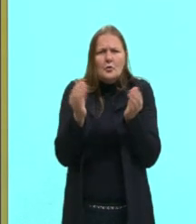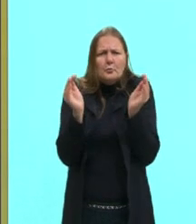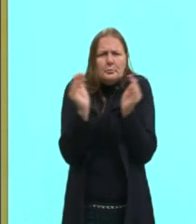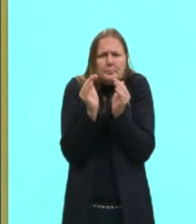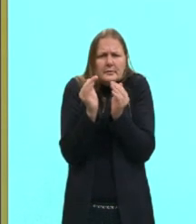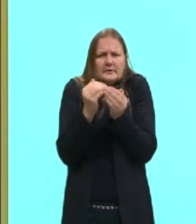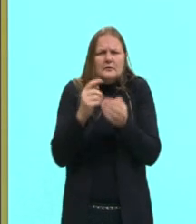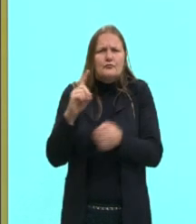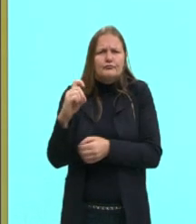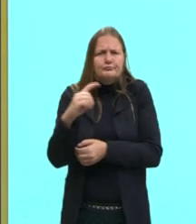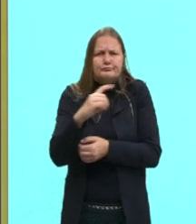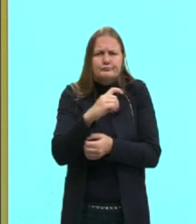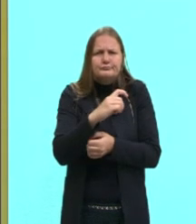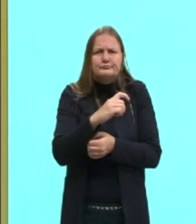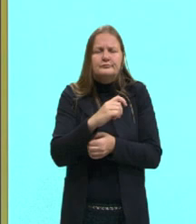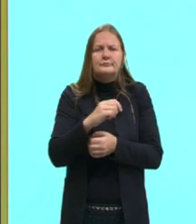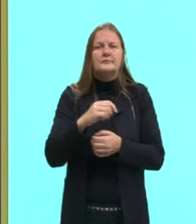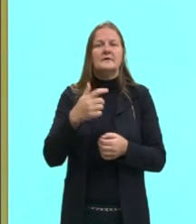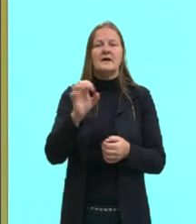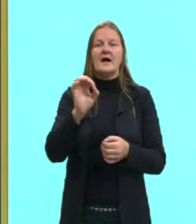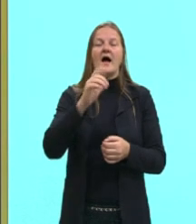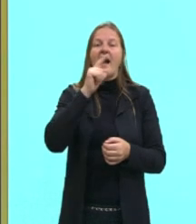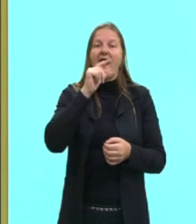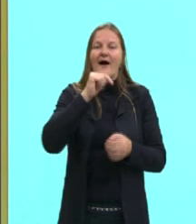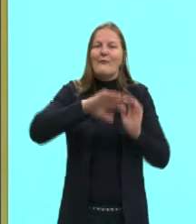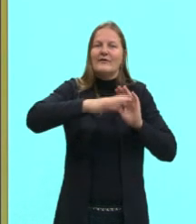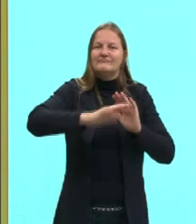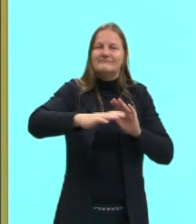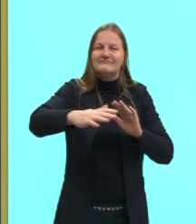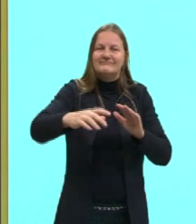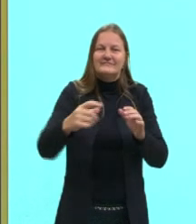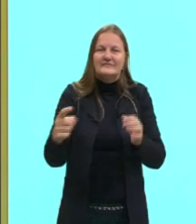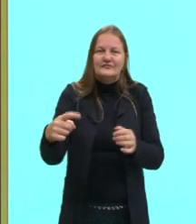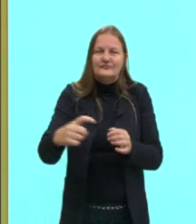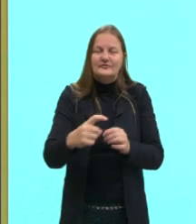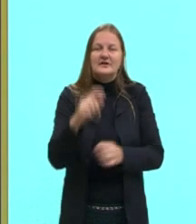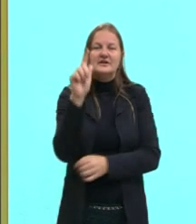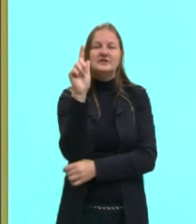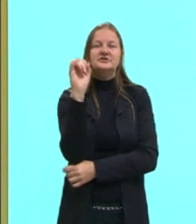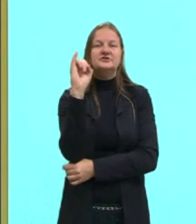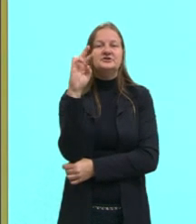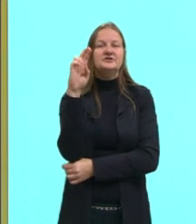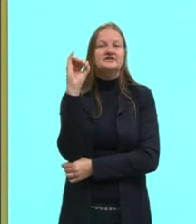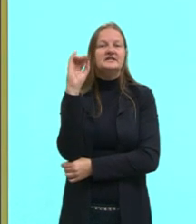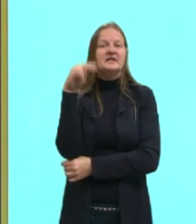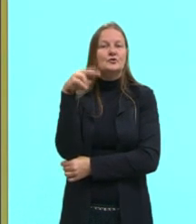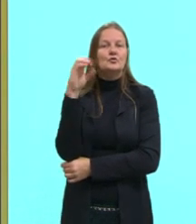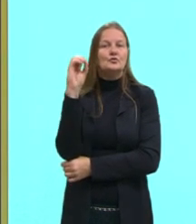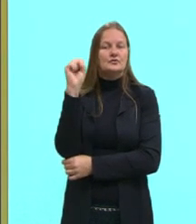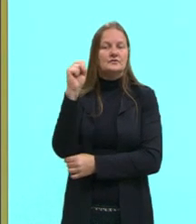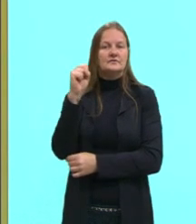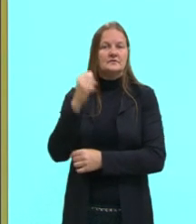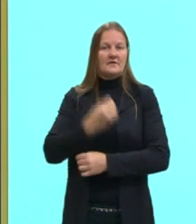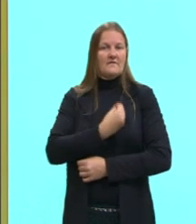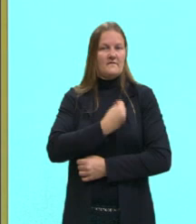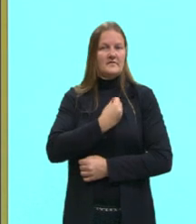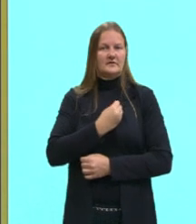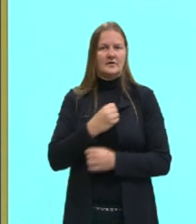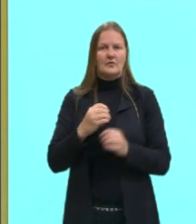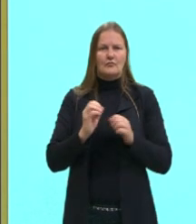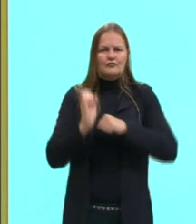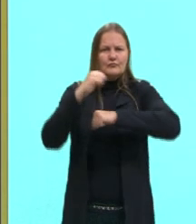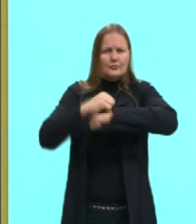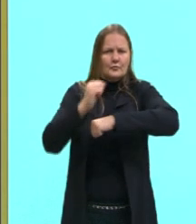né? A fase de larva, eles não são. Eles são aquáticos. São girinos, né? Mas precisam da água para a reprodução.